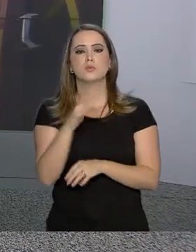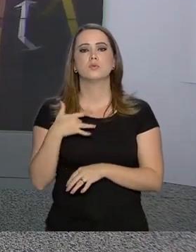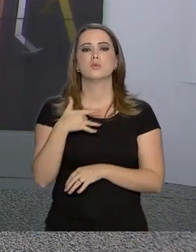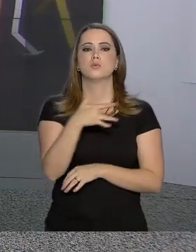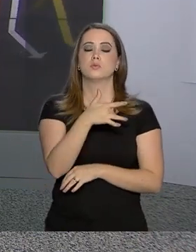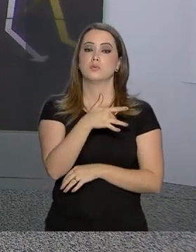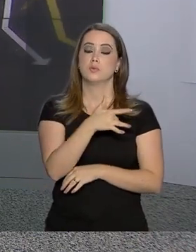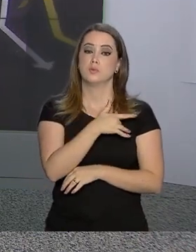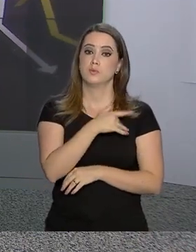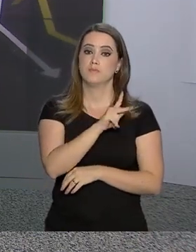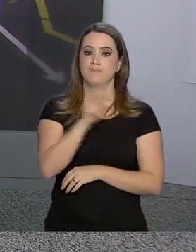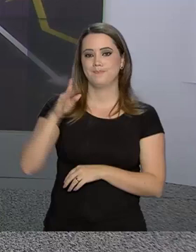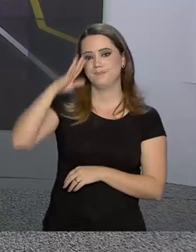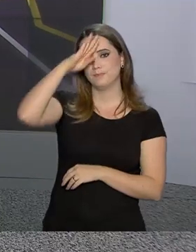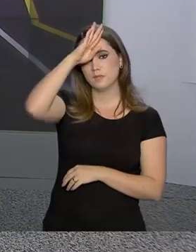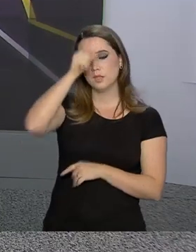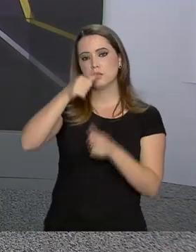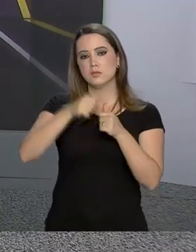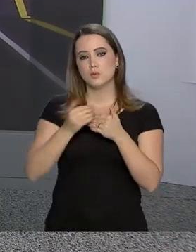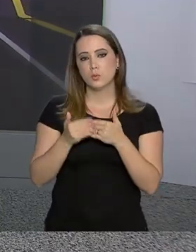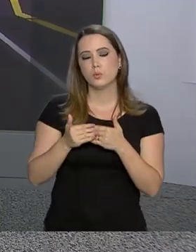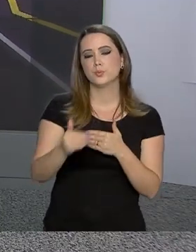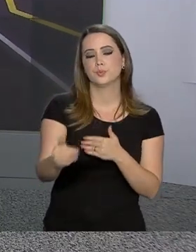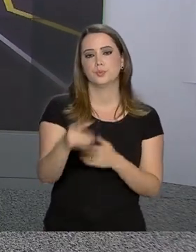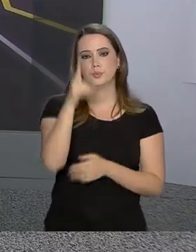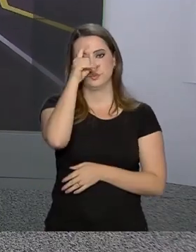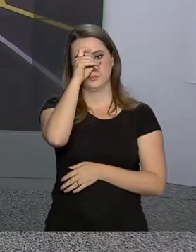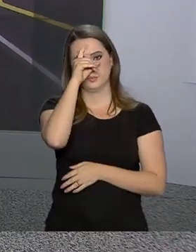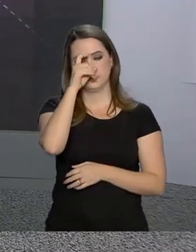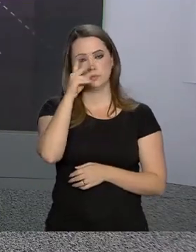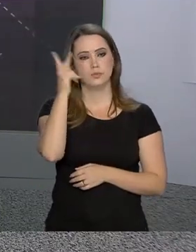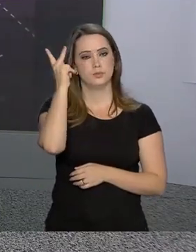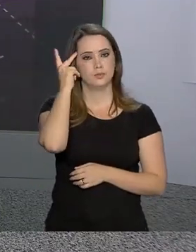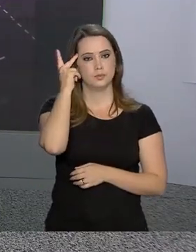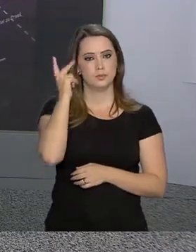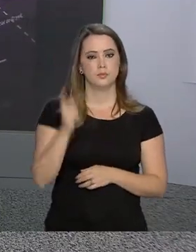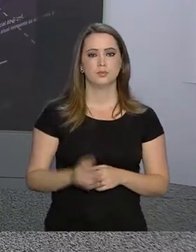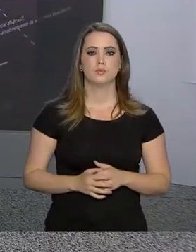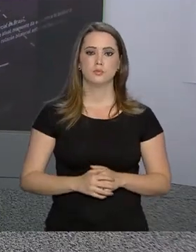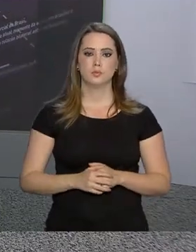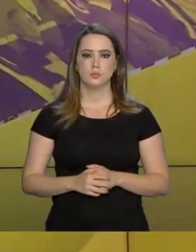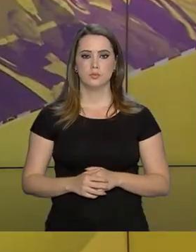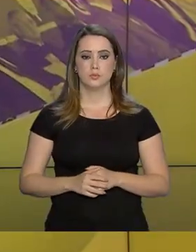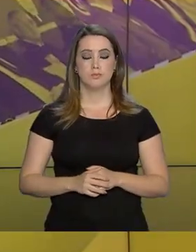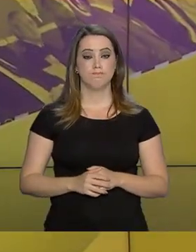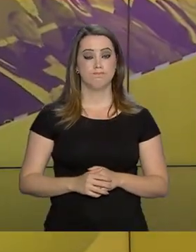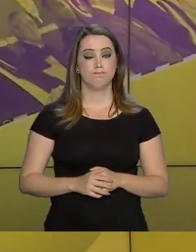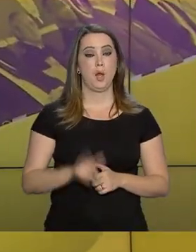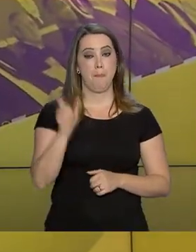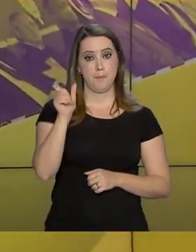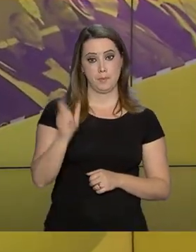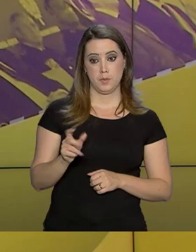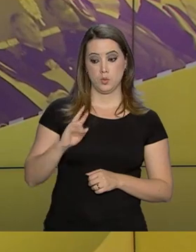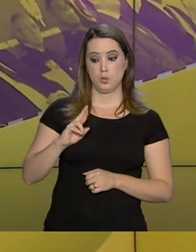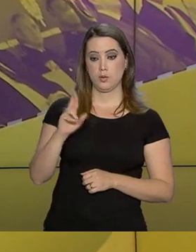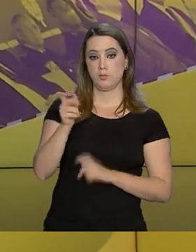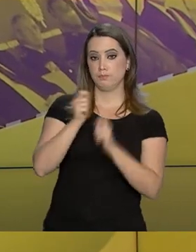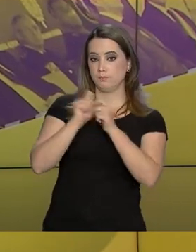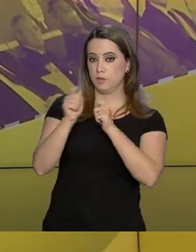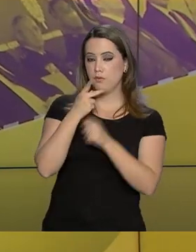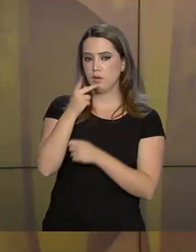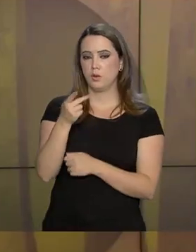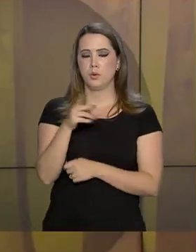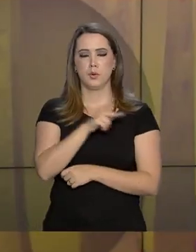recuperação do presidente Jair Bolsonaro que continua internado no hospital Albert Einstein o porta-voz afirmou que o presidente